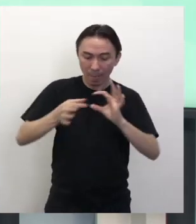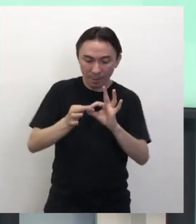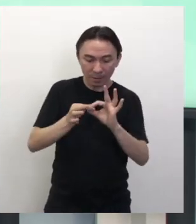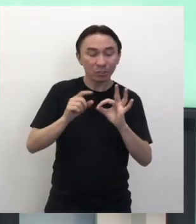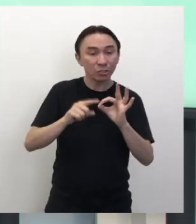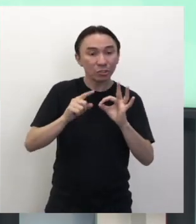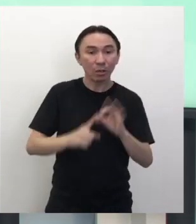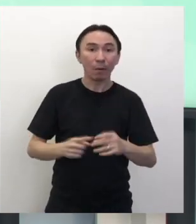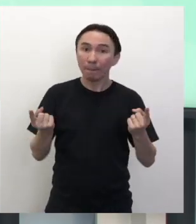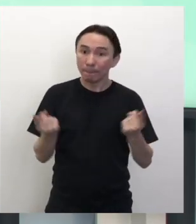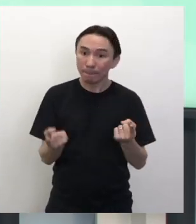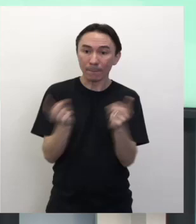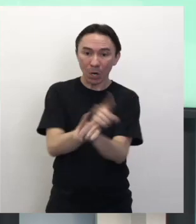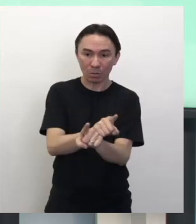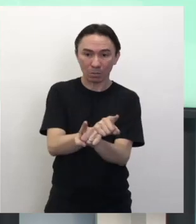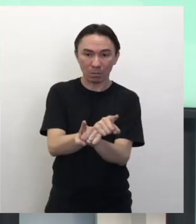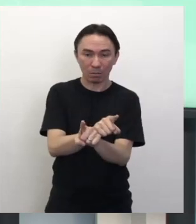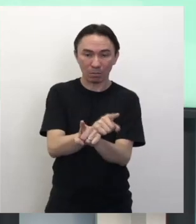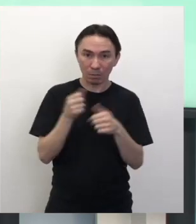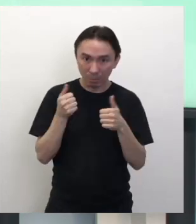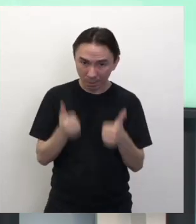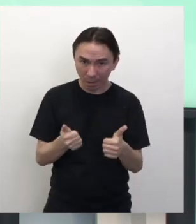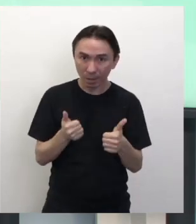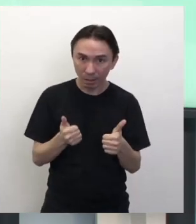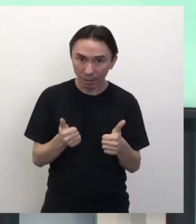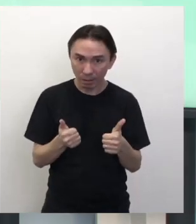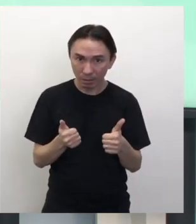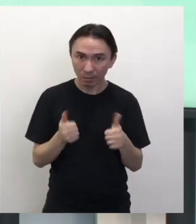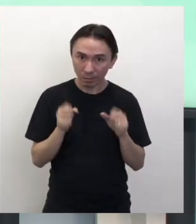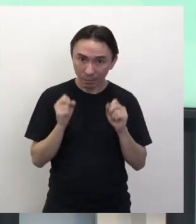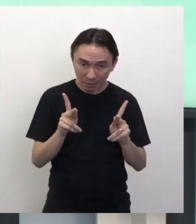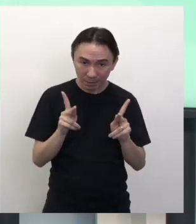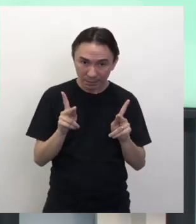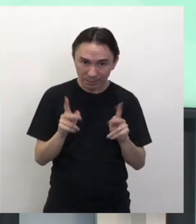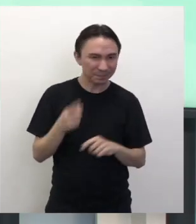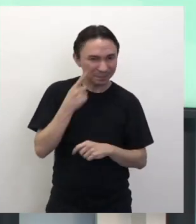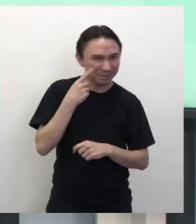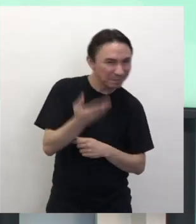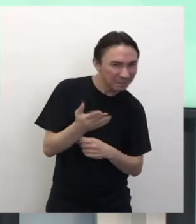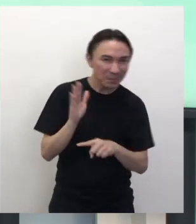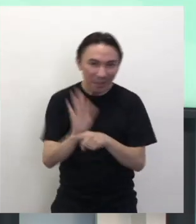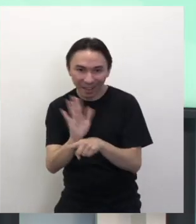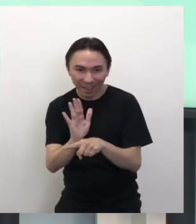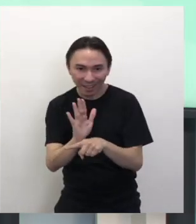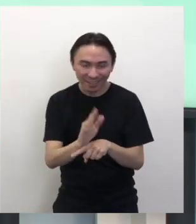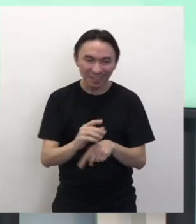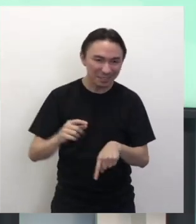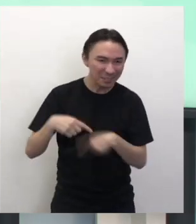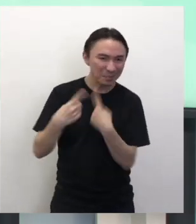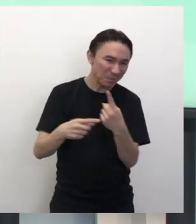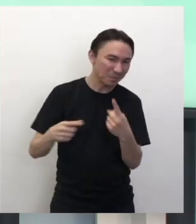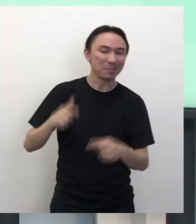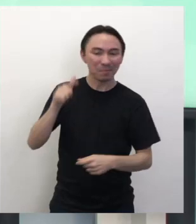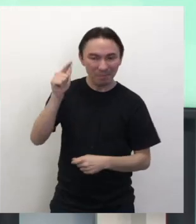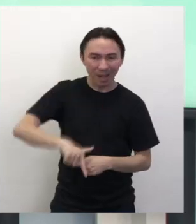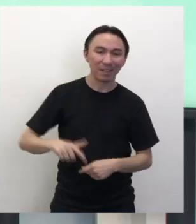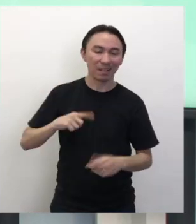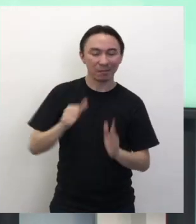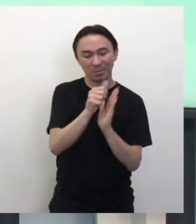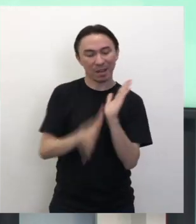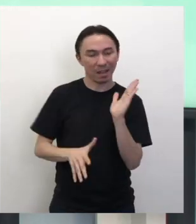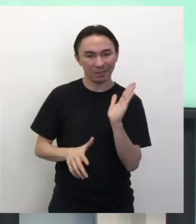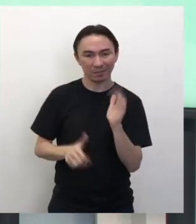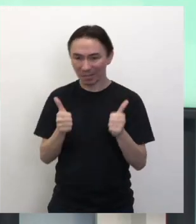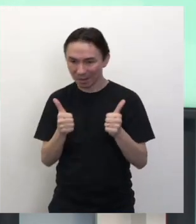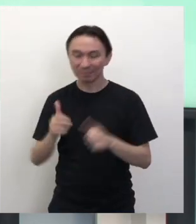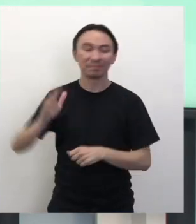porque pelo menos dessa vocês já aprenderam e as outras vocês vão revisar depois, tá bom? Espero ter ajudado e a gente volta aí com mais atividades para vocês.